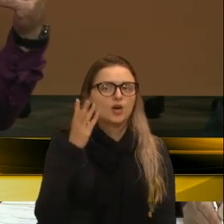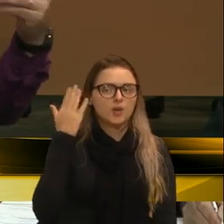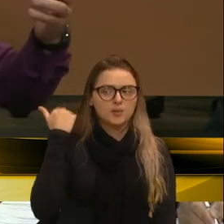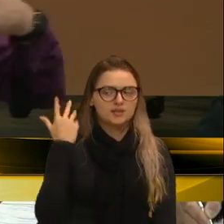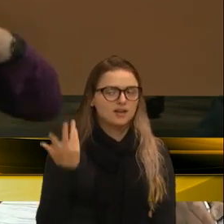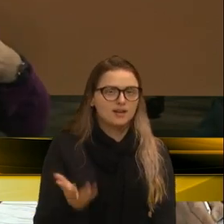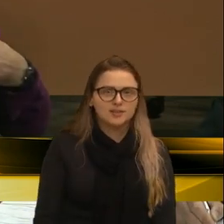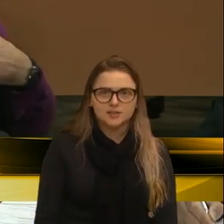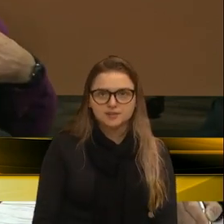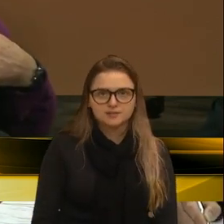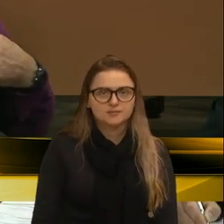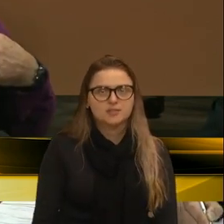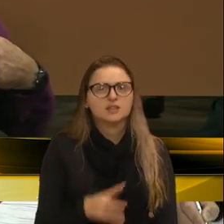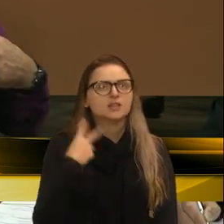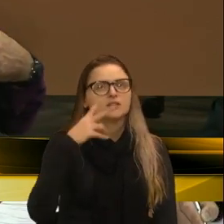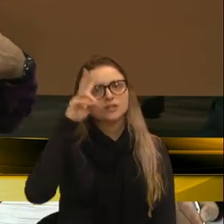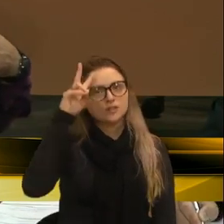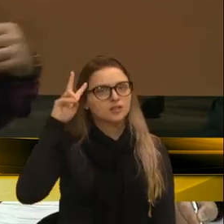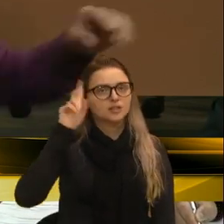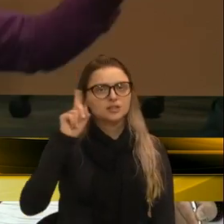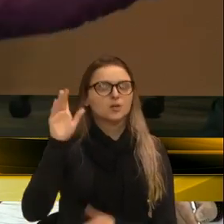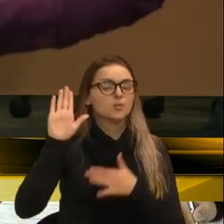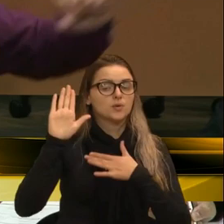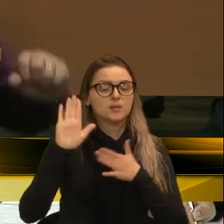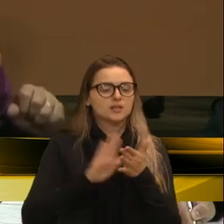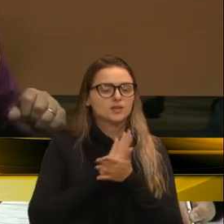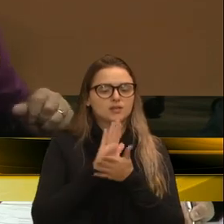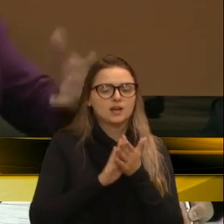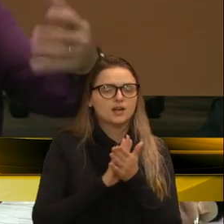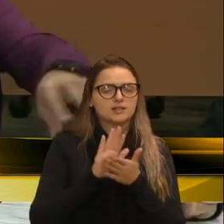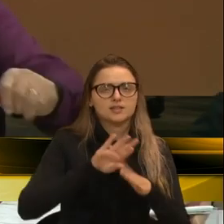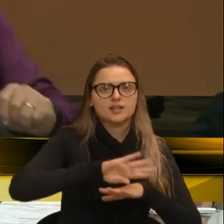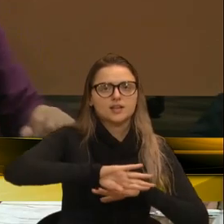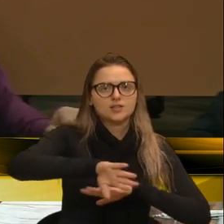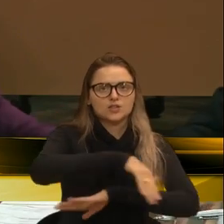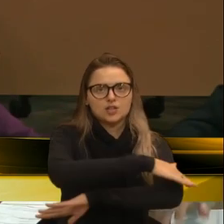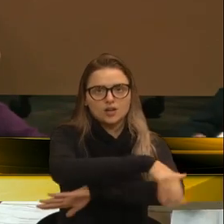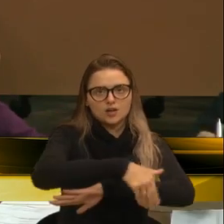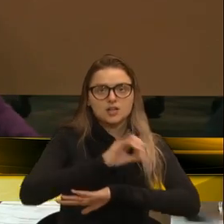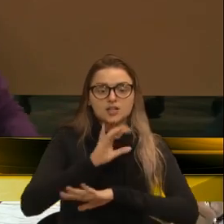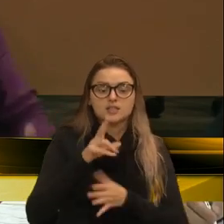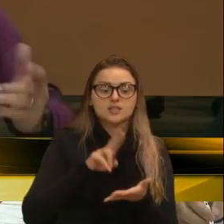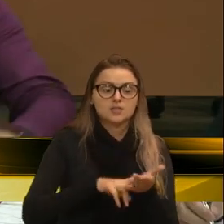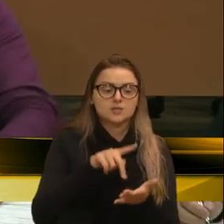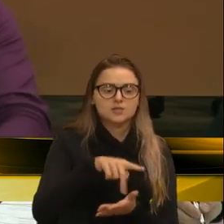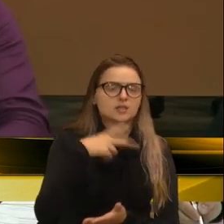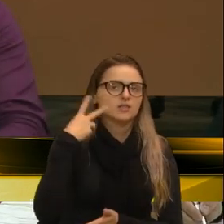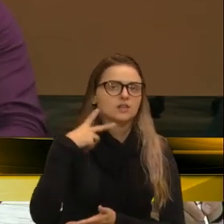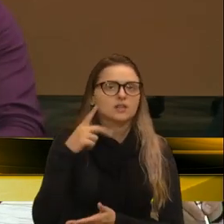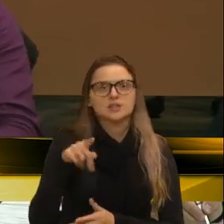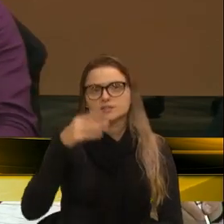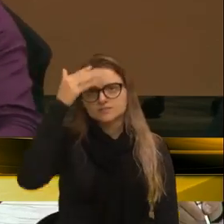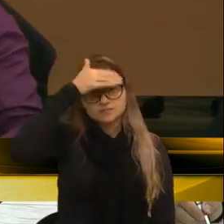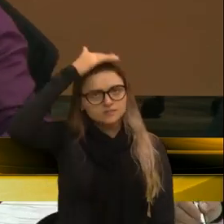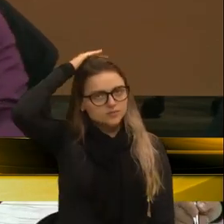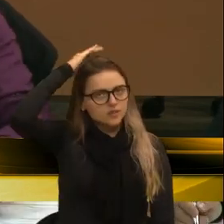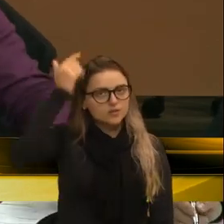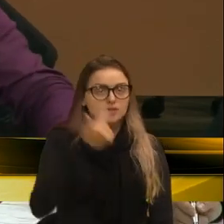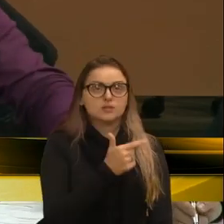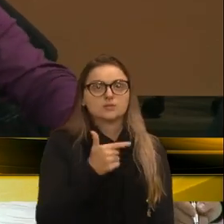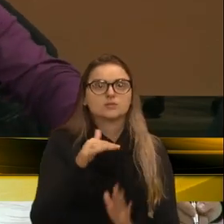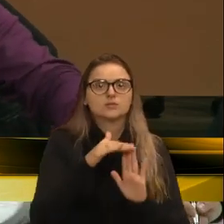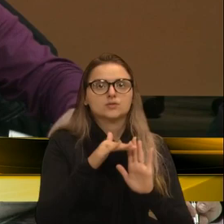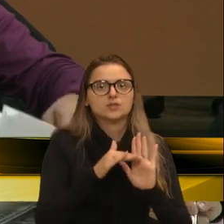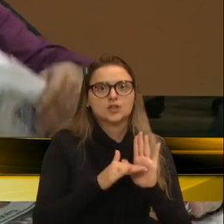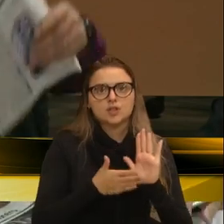O vereador, ex, não prometeu para a comunidade de Galópolis que ia tirar a curva se viesse aqui para a Câmara. O governo, eu não tinha no plano de governo